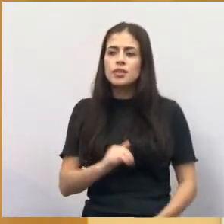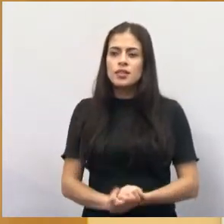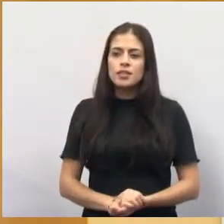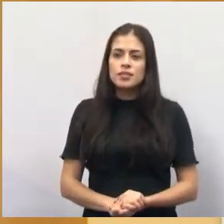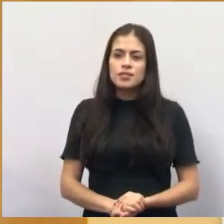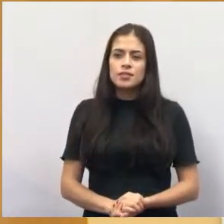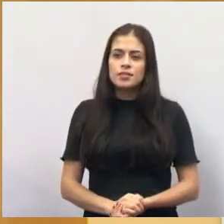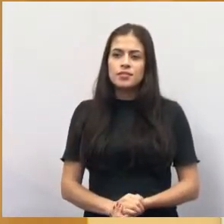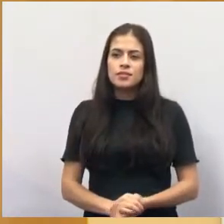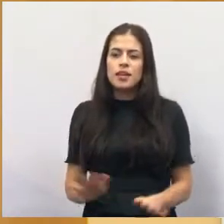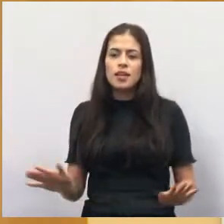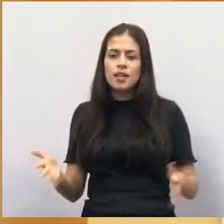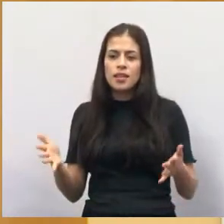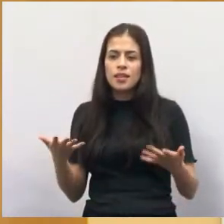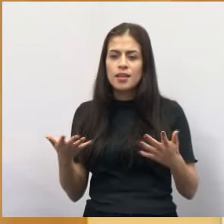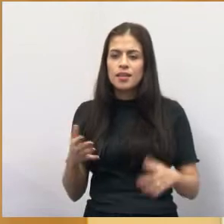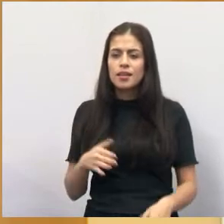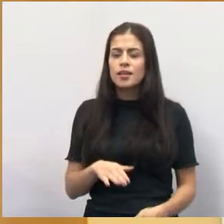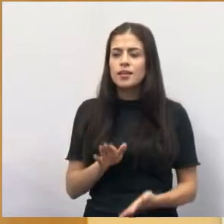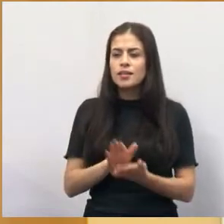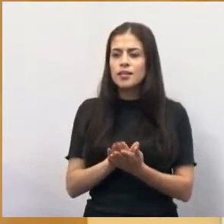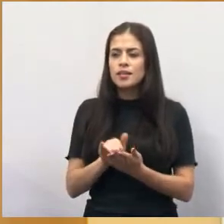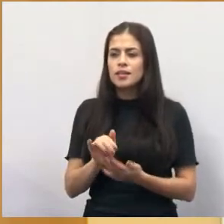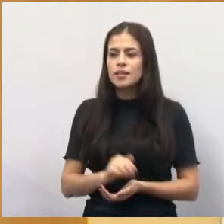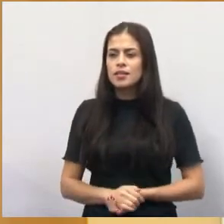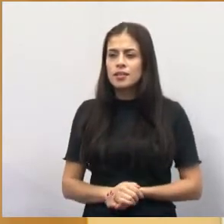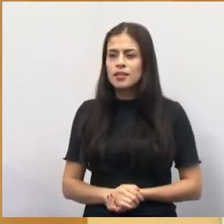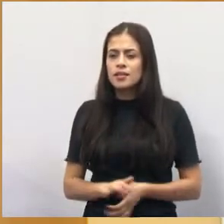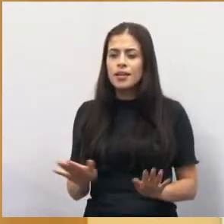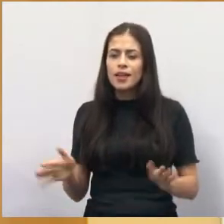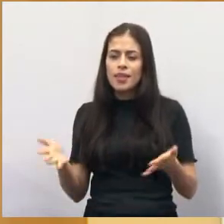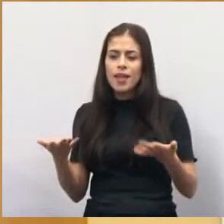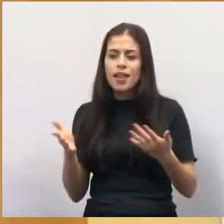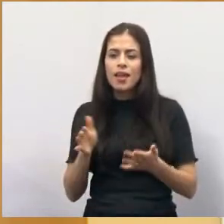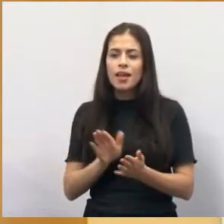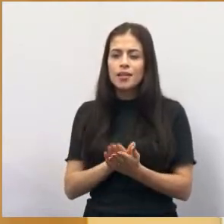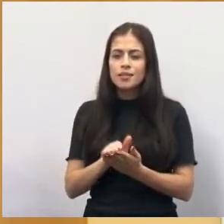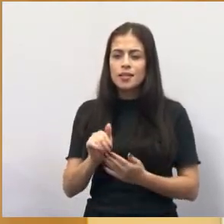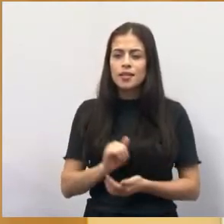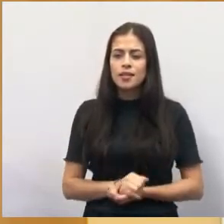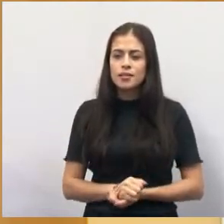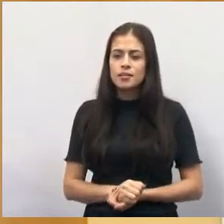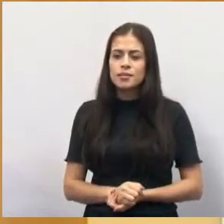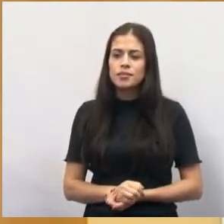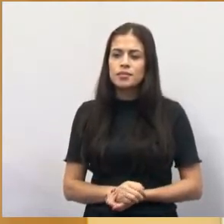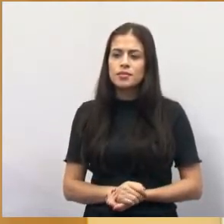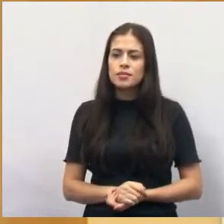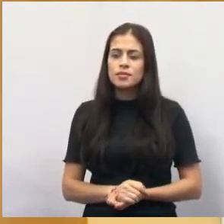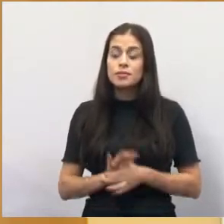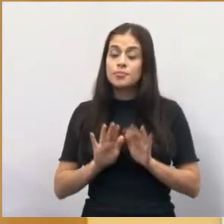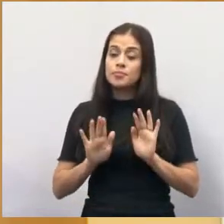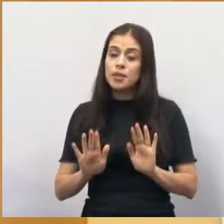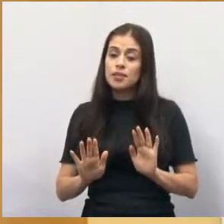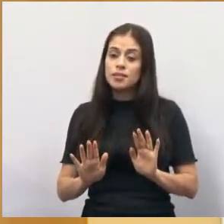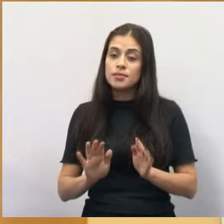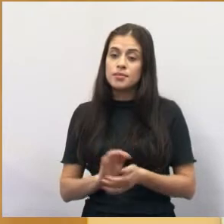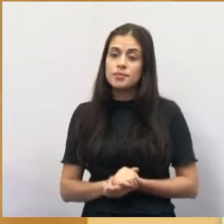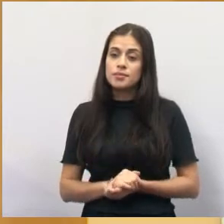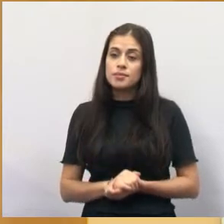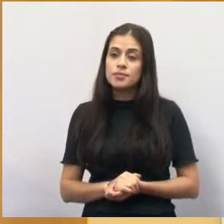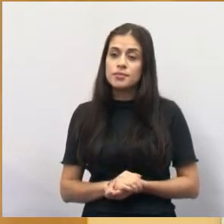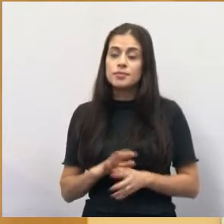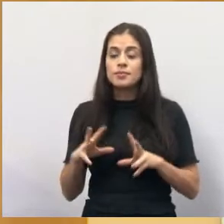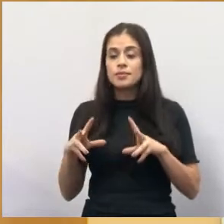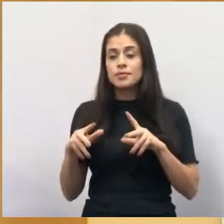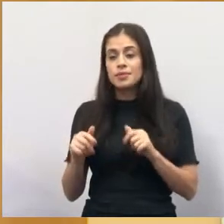Acelera Jacareí, que o Dória acelera. O Rodrigo falava aqui também, acelera Jacareí. Então, espera aí. Toda